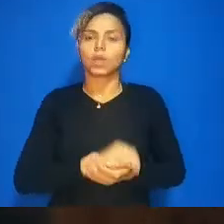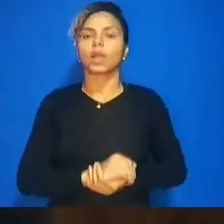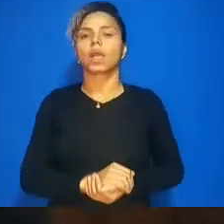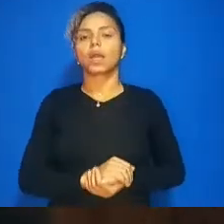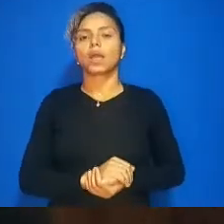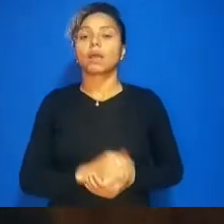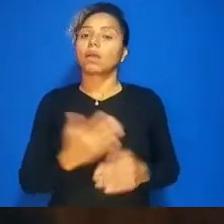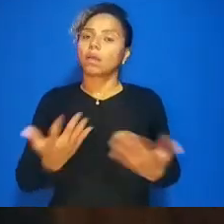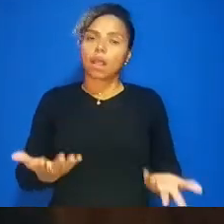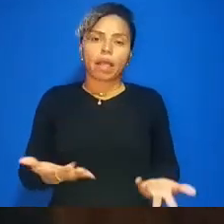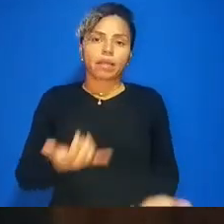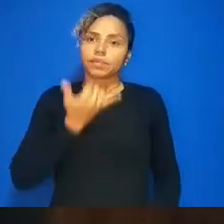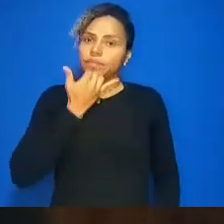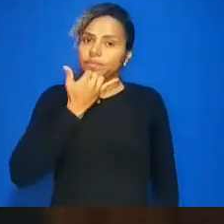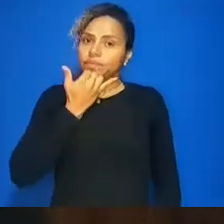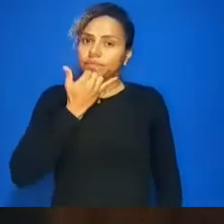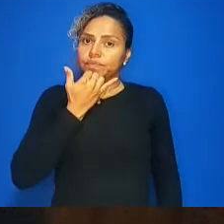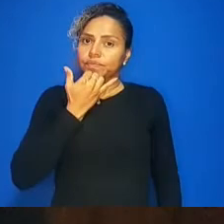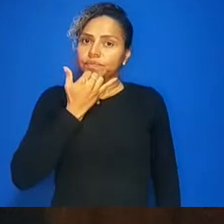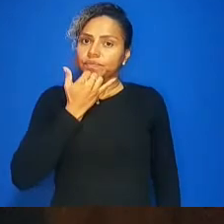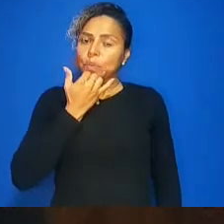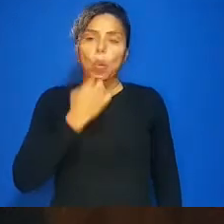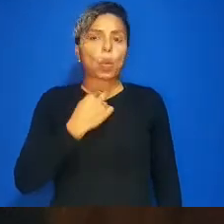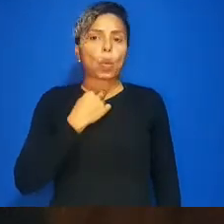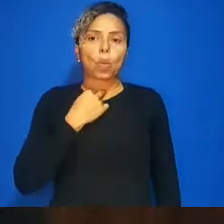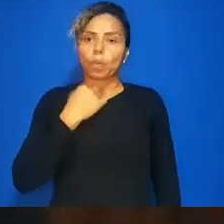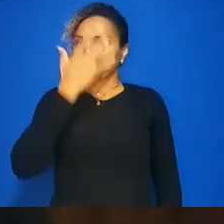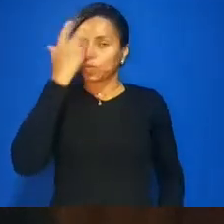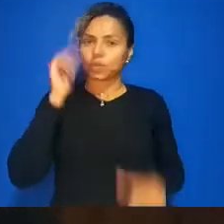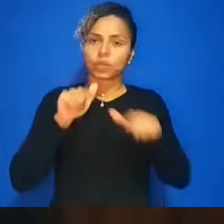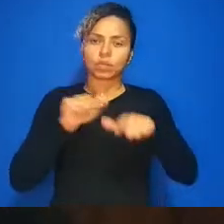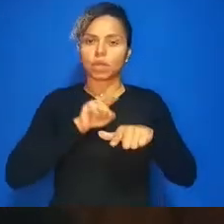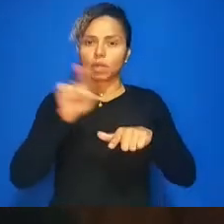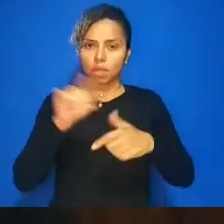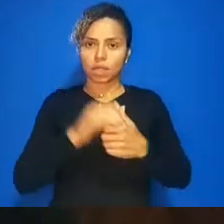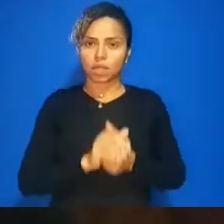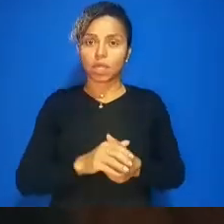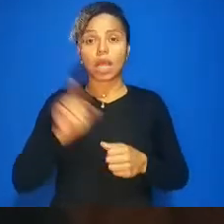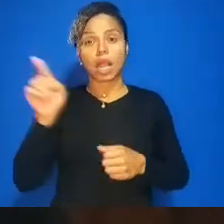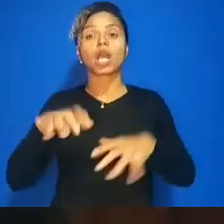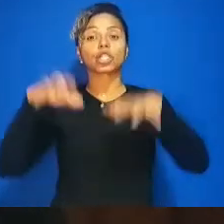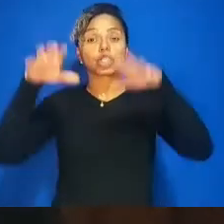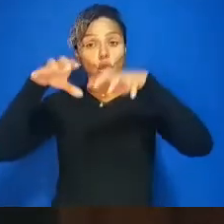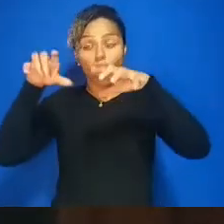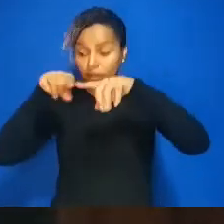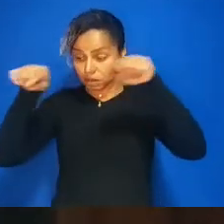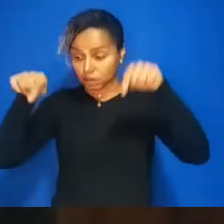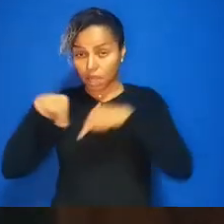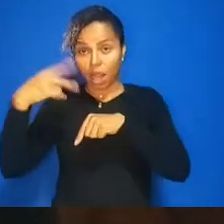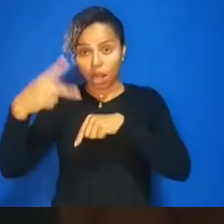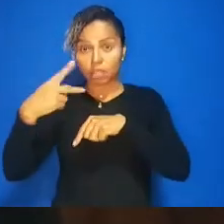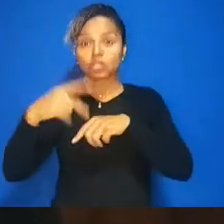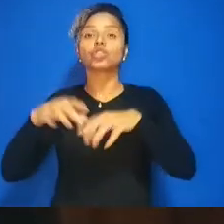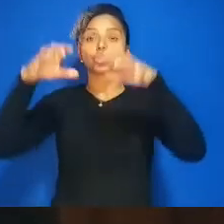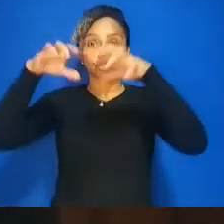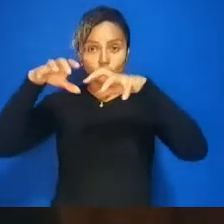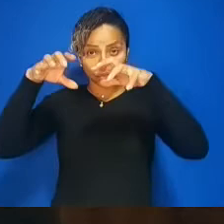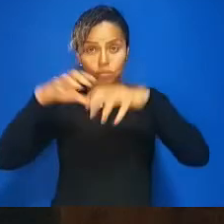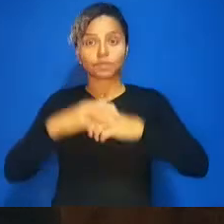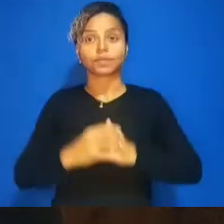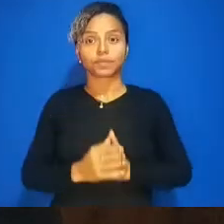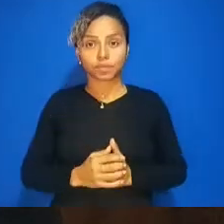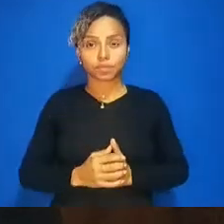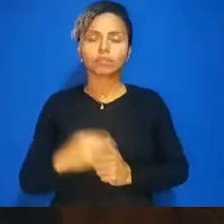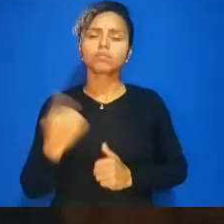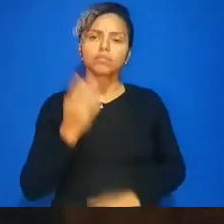trabalharem lá chove na parte interna de onde os militares estão trabalhando a gente sabe que a obrigação do estado